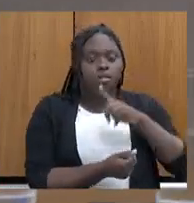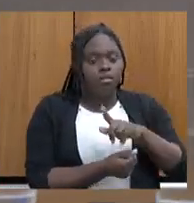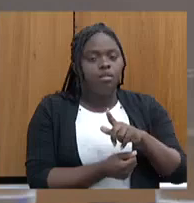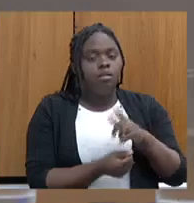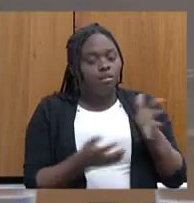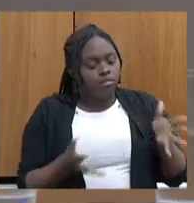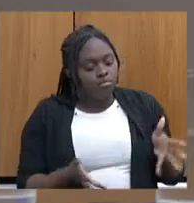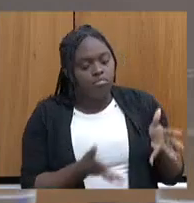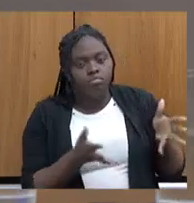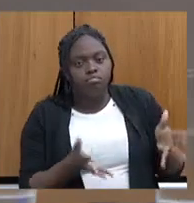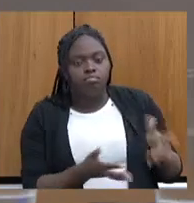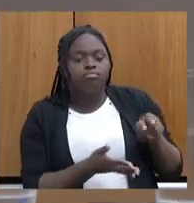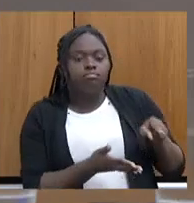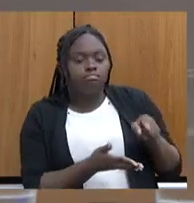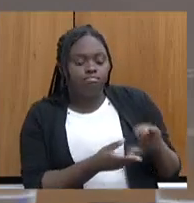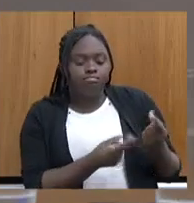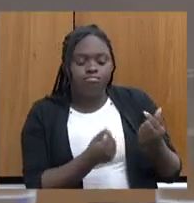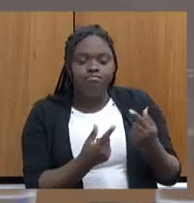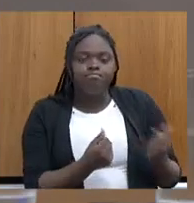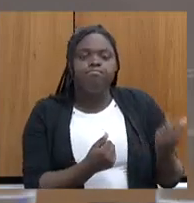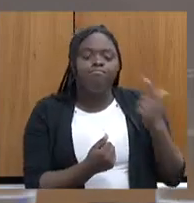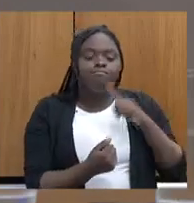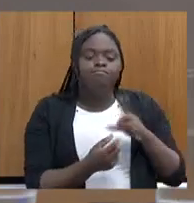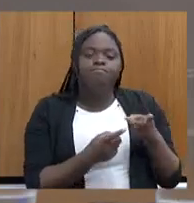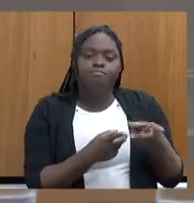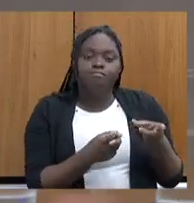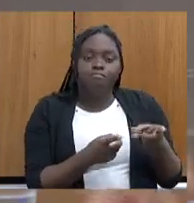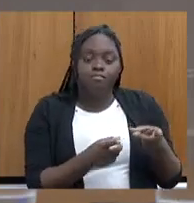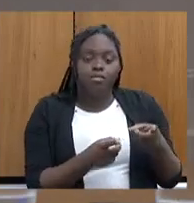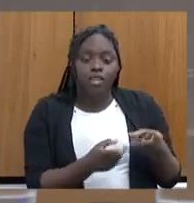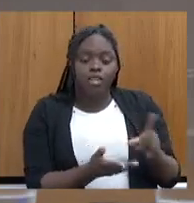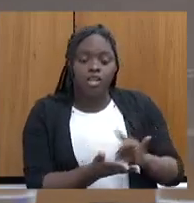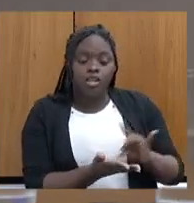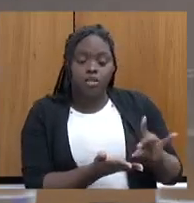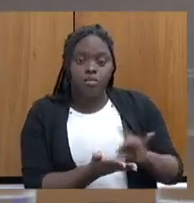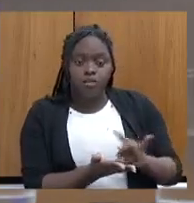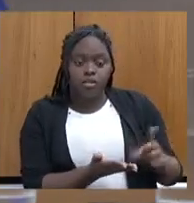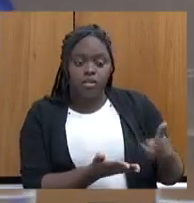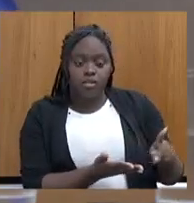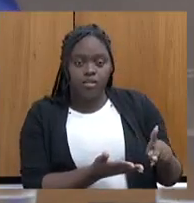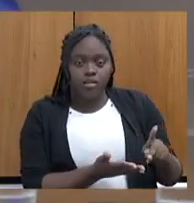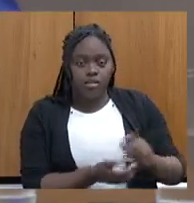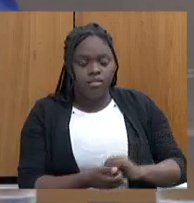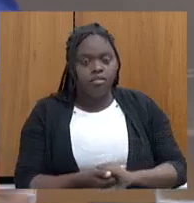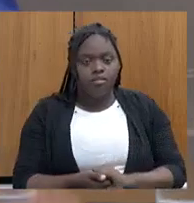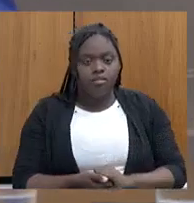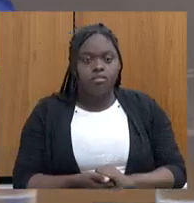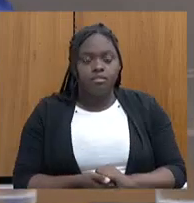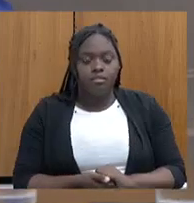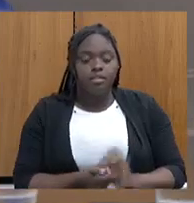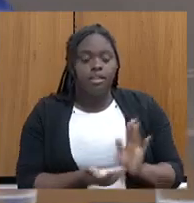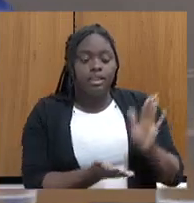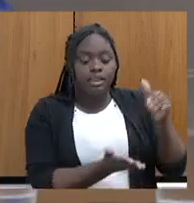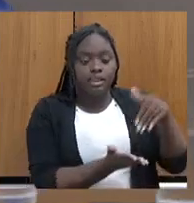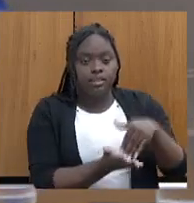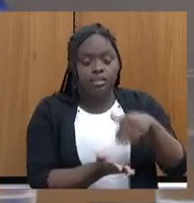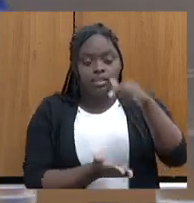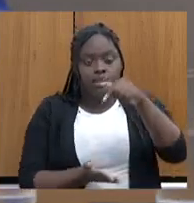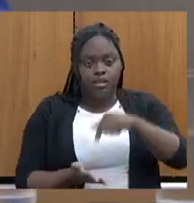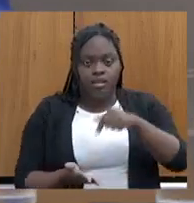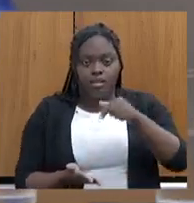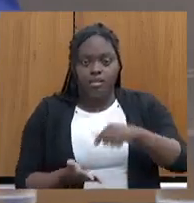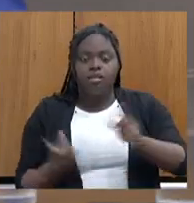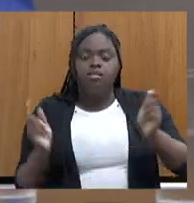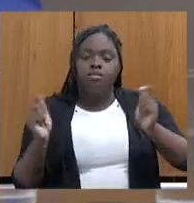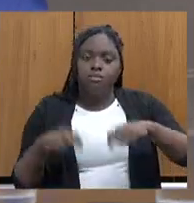-lo a gerar renda. A vender o excedente da sua subsistência. Até aqui no assessoramento,